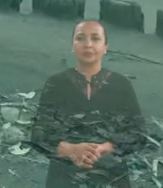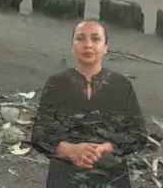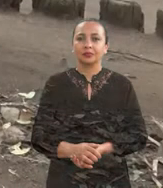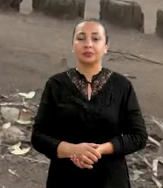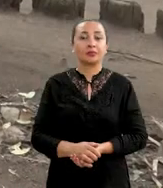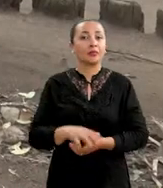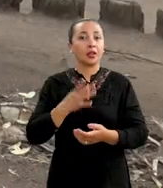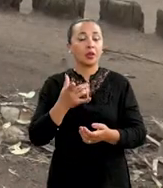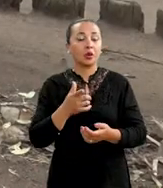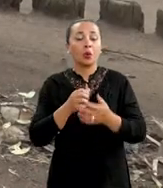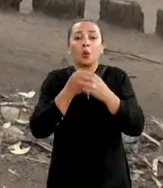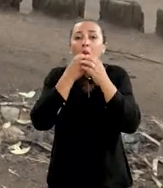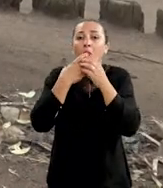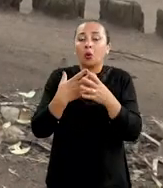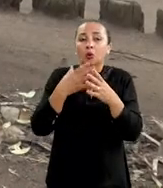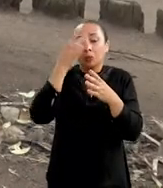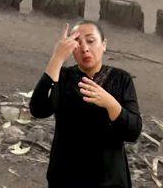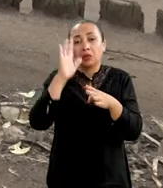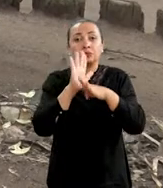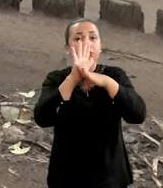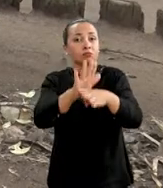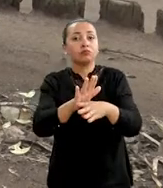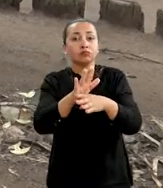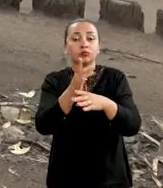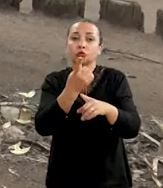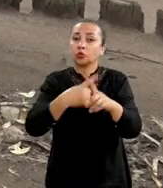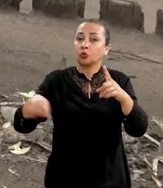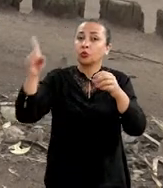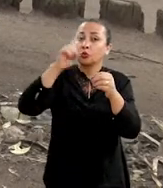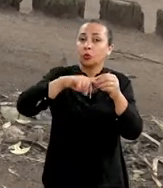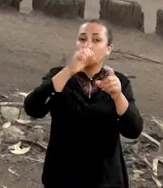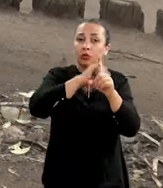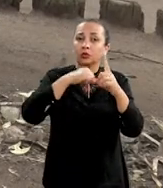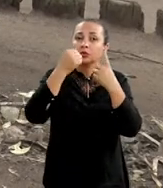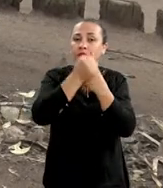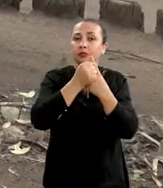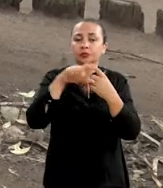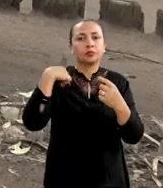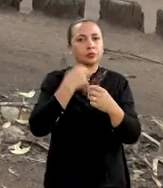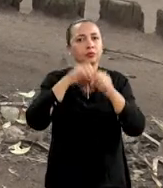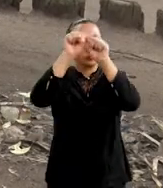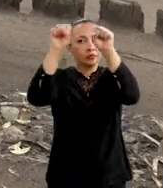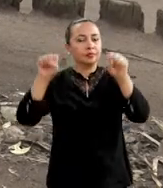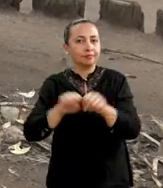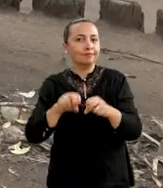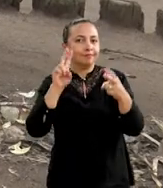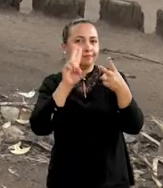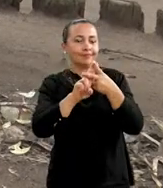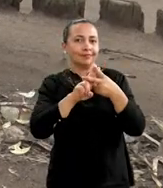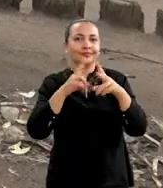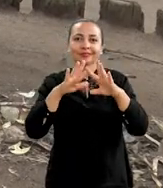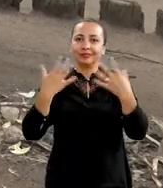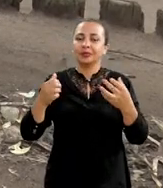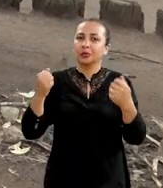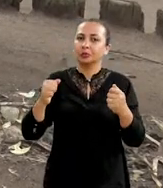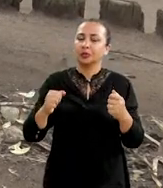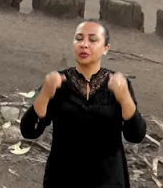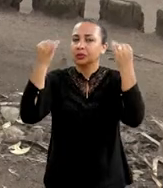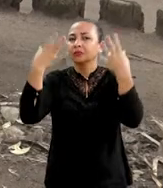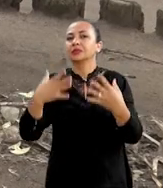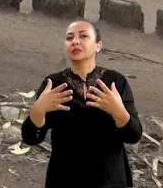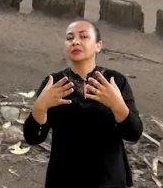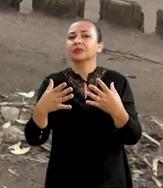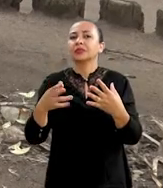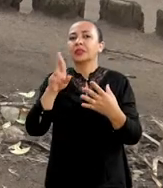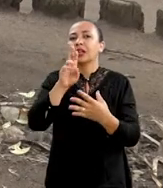Uma oportunidade de contribuir para ressocializar apenados do nosso sistema carcerário. Assim, pode ser definido o projeto